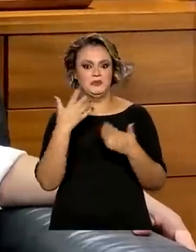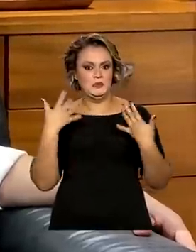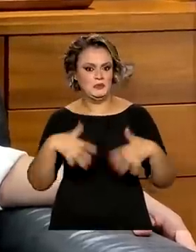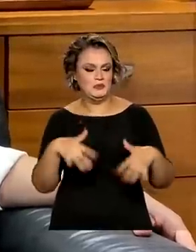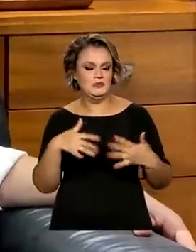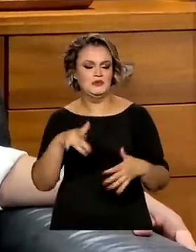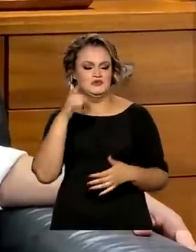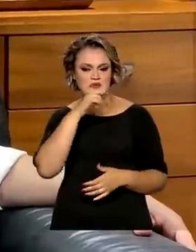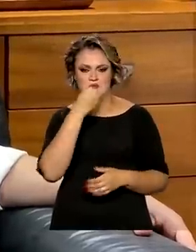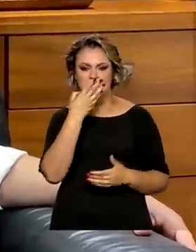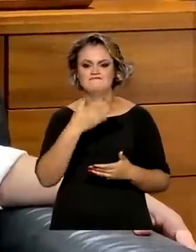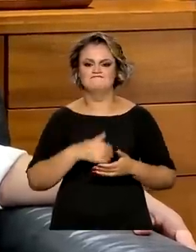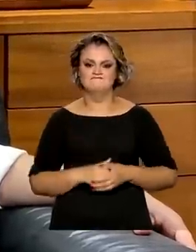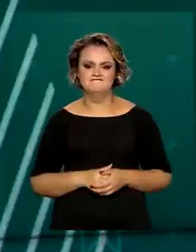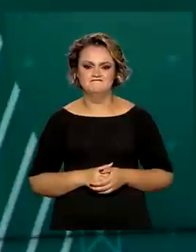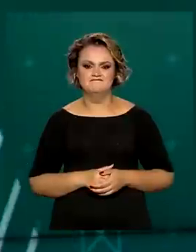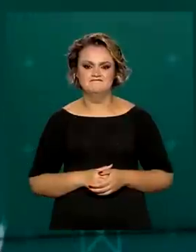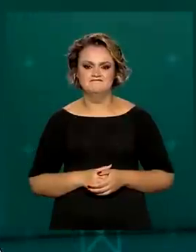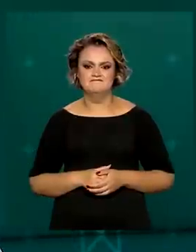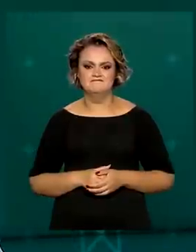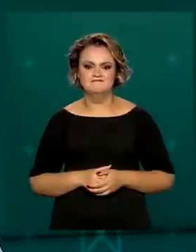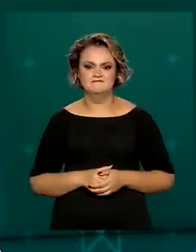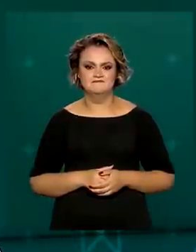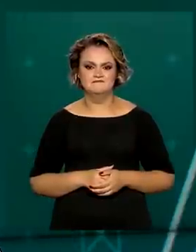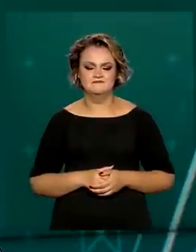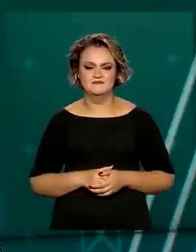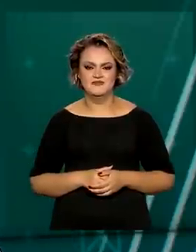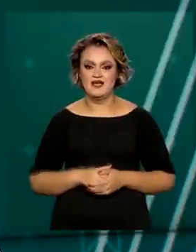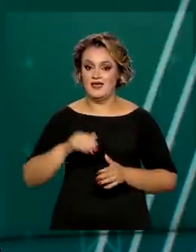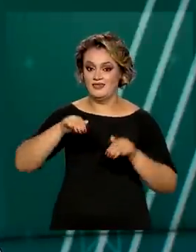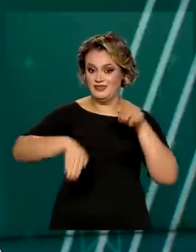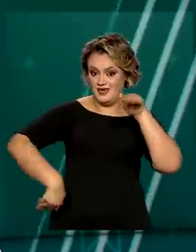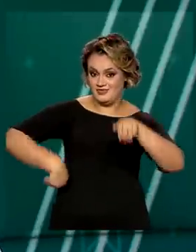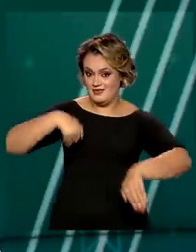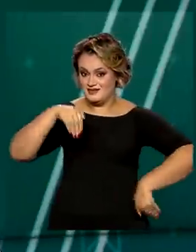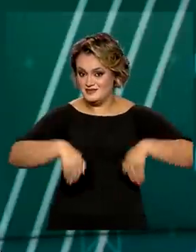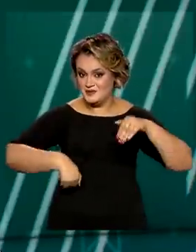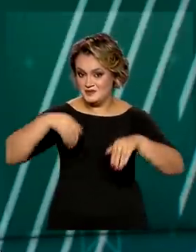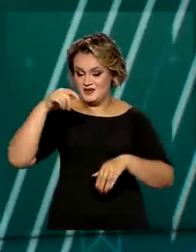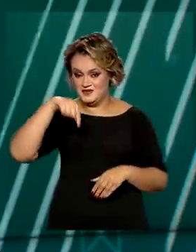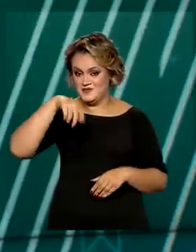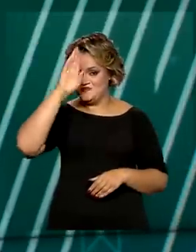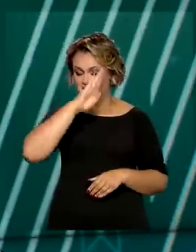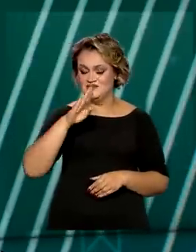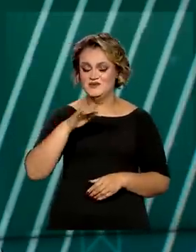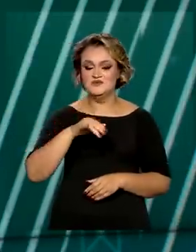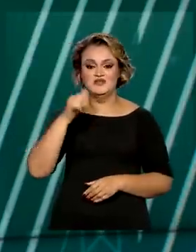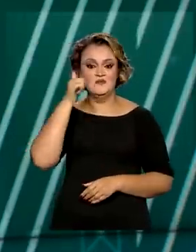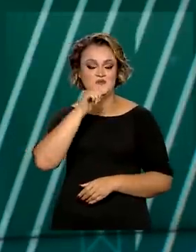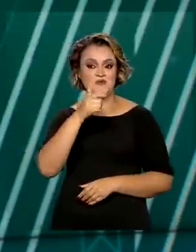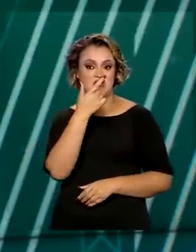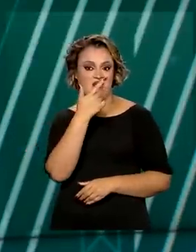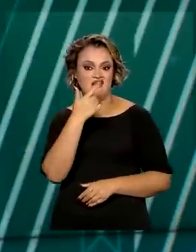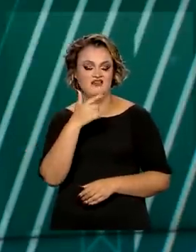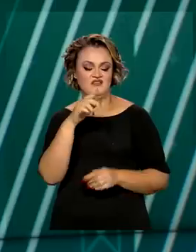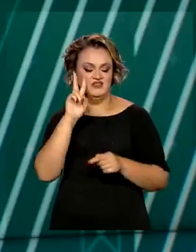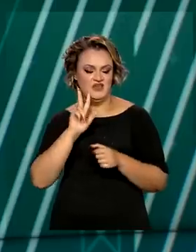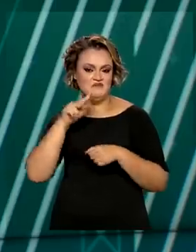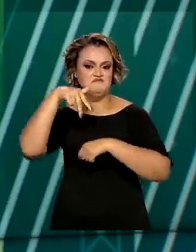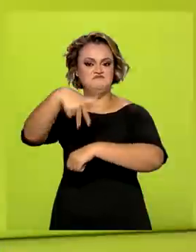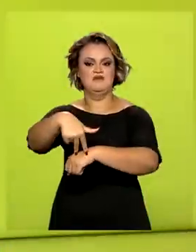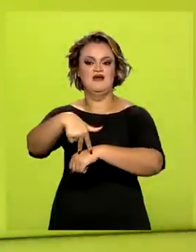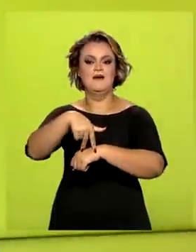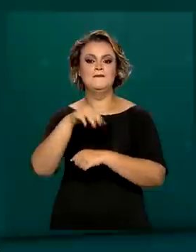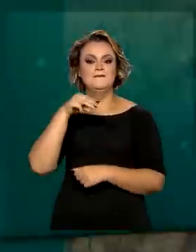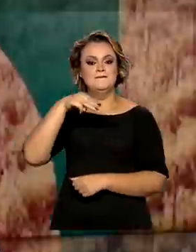ricas, muito bem sucedidas. A natação brasileira tem a partir de agora uma patrona, Maria Lenk,